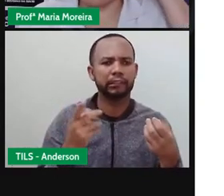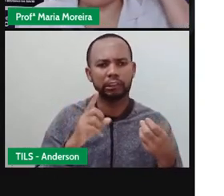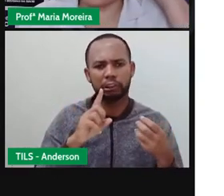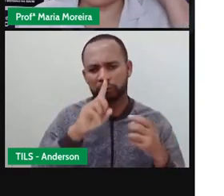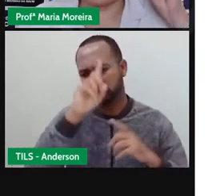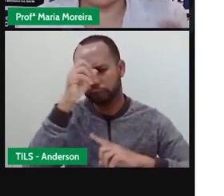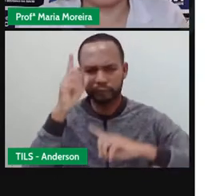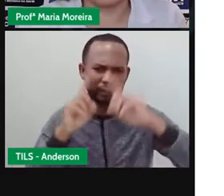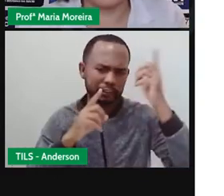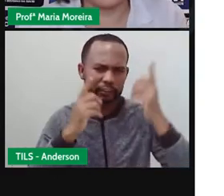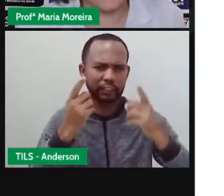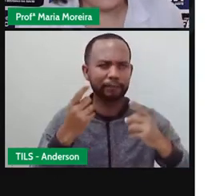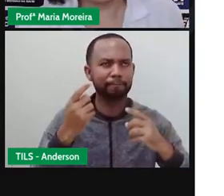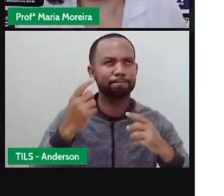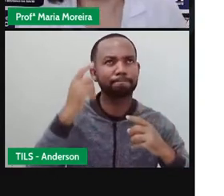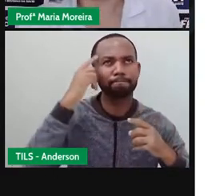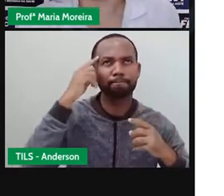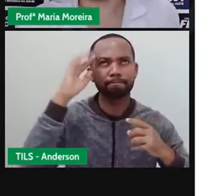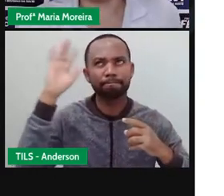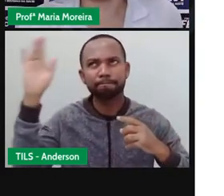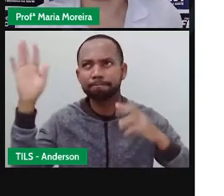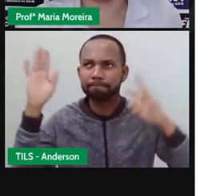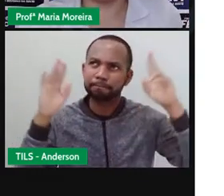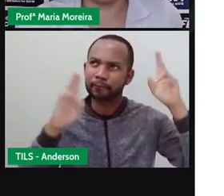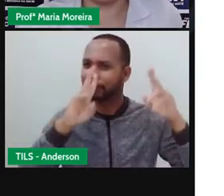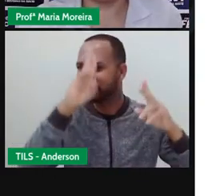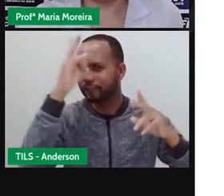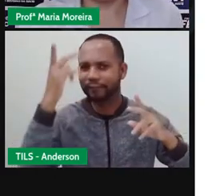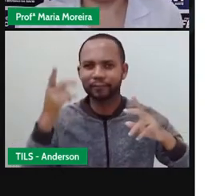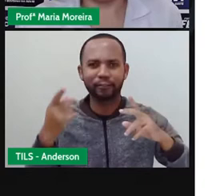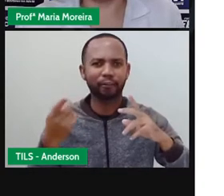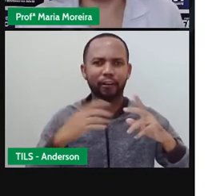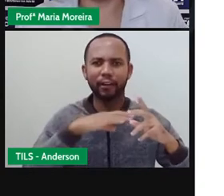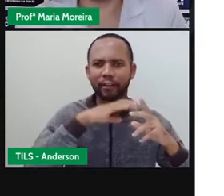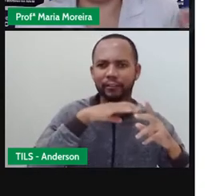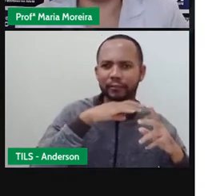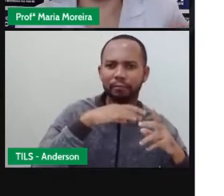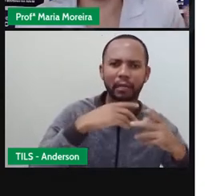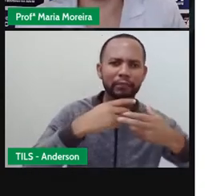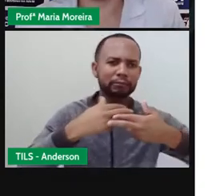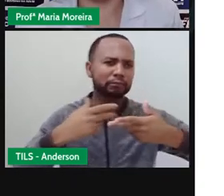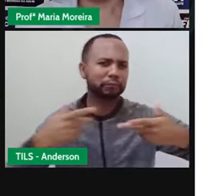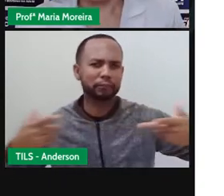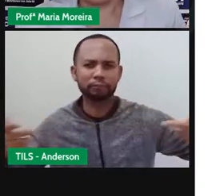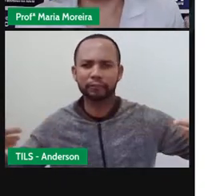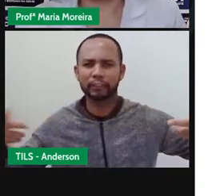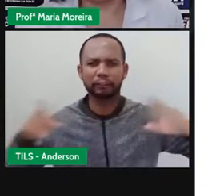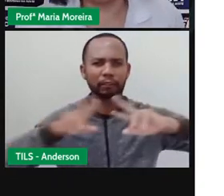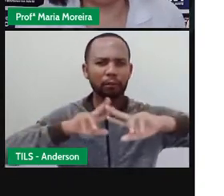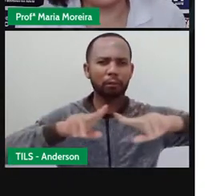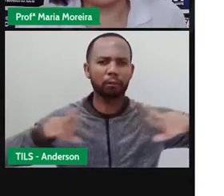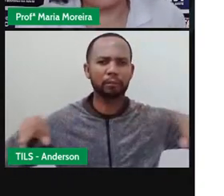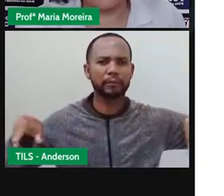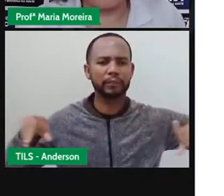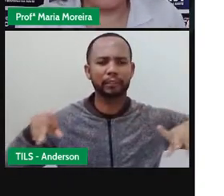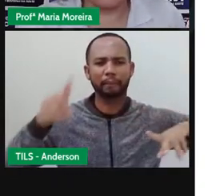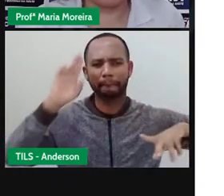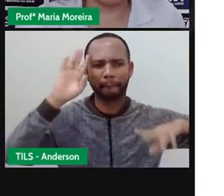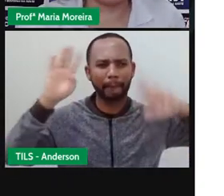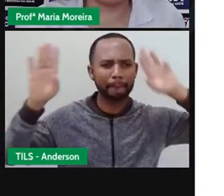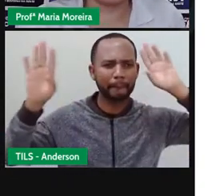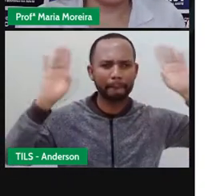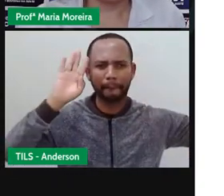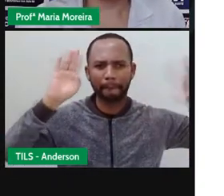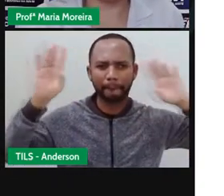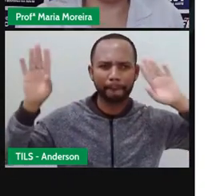constrói aonde? Na nossa imaginação, pois é. Então, a fábula usa o quê? A fantasia para